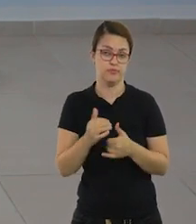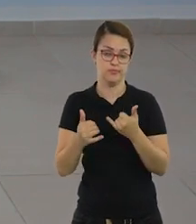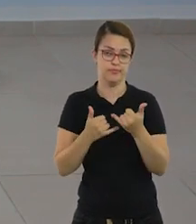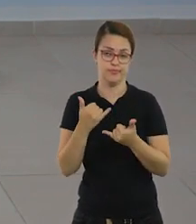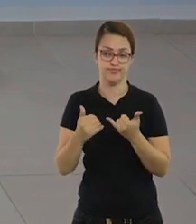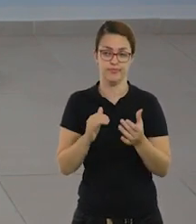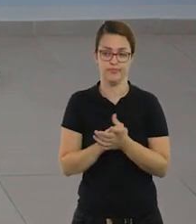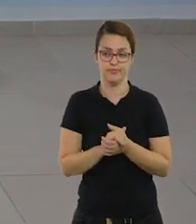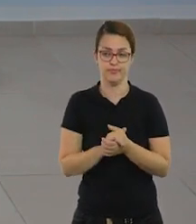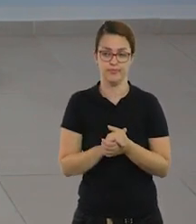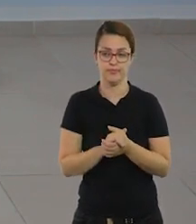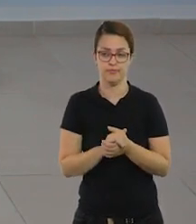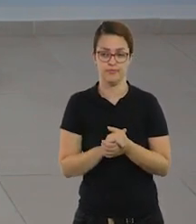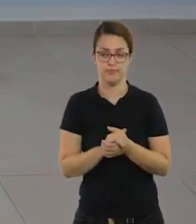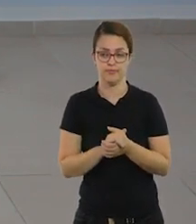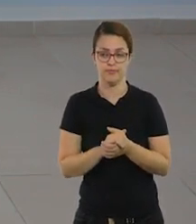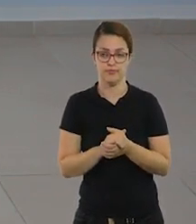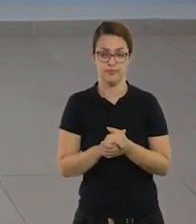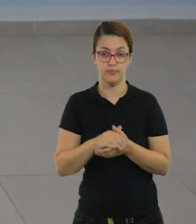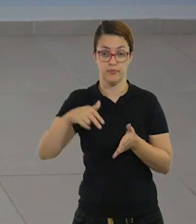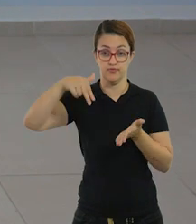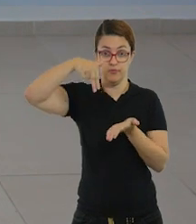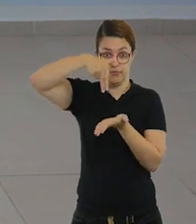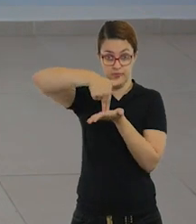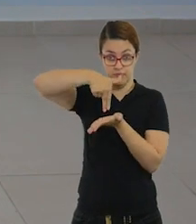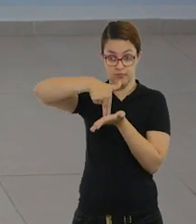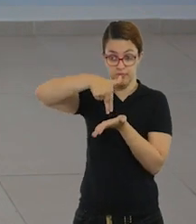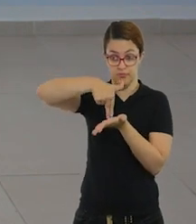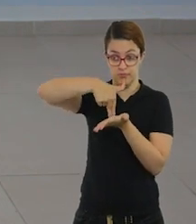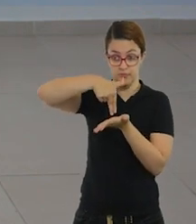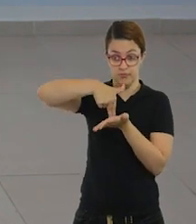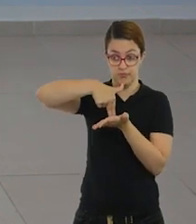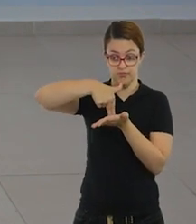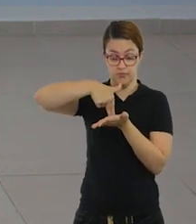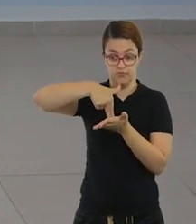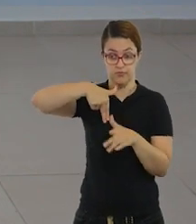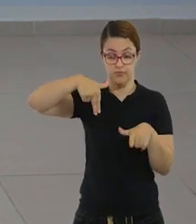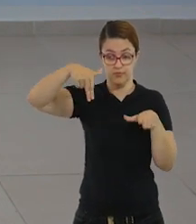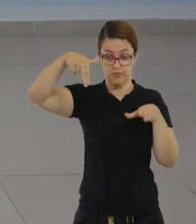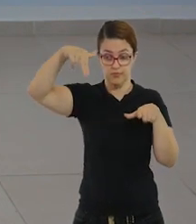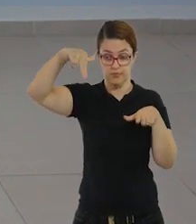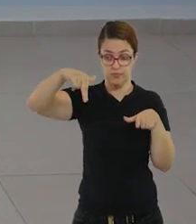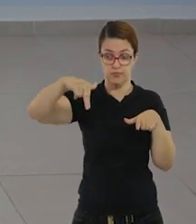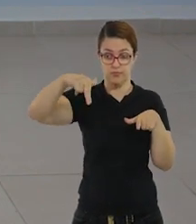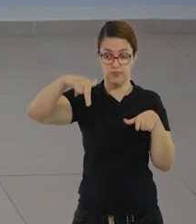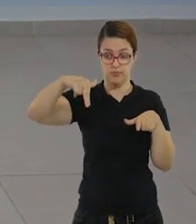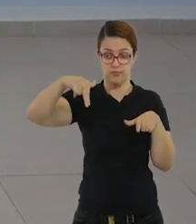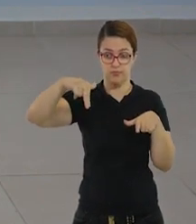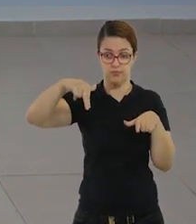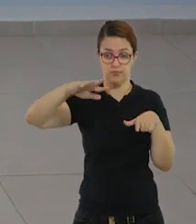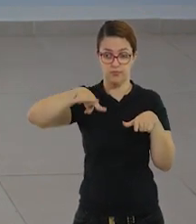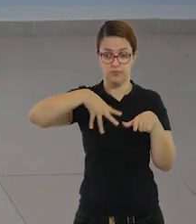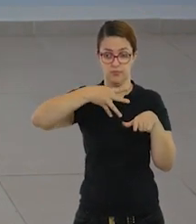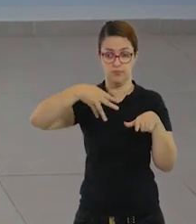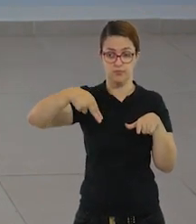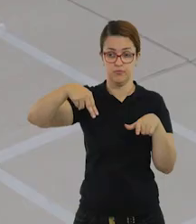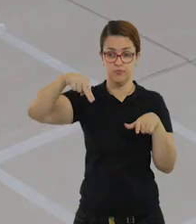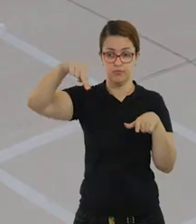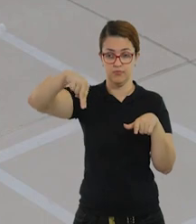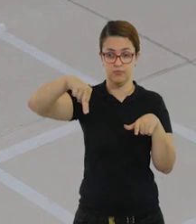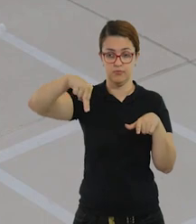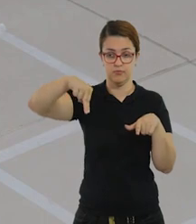conseguir fazer, tá bom? Então, a primeira etapa é as pernas unidas em cada quadrado, tá bom? Vai ficar mais ou menos assim, ó.